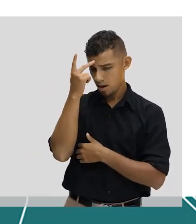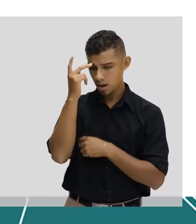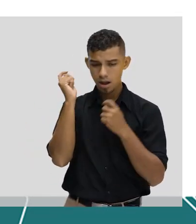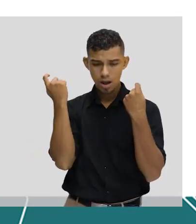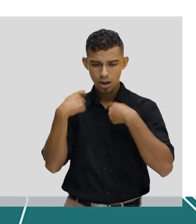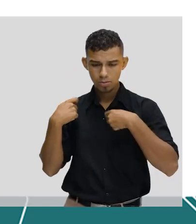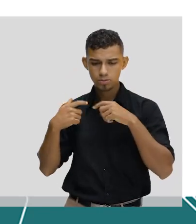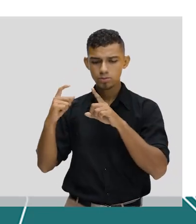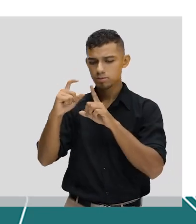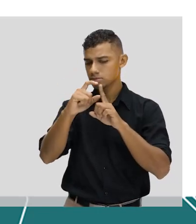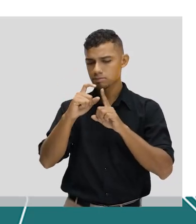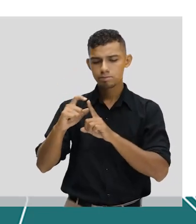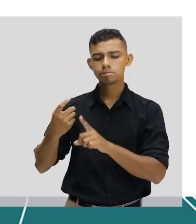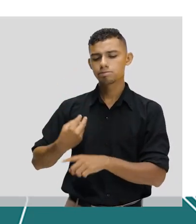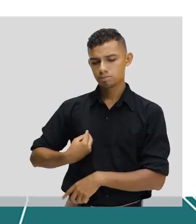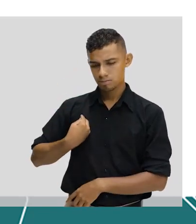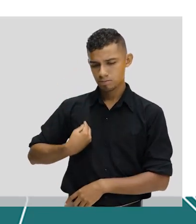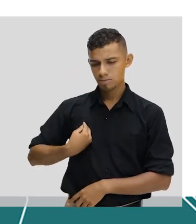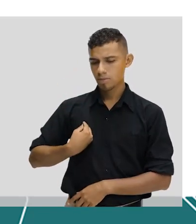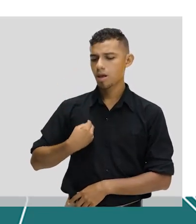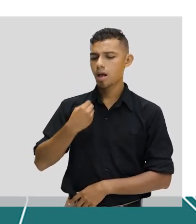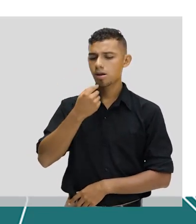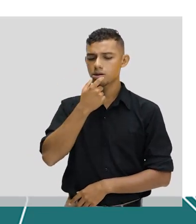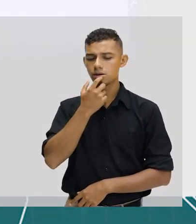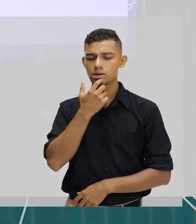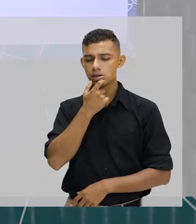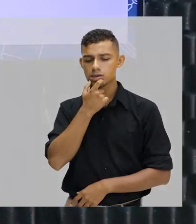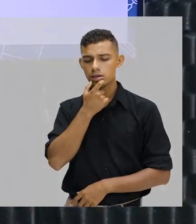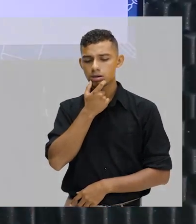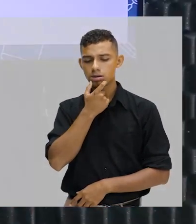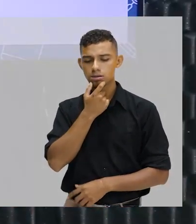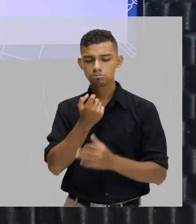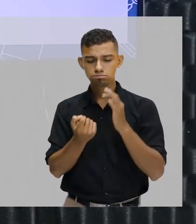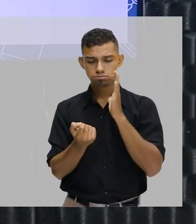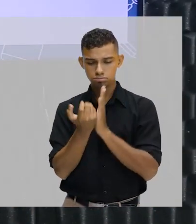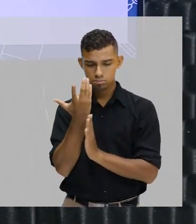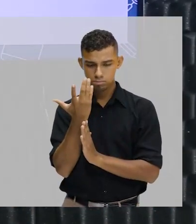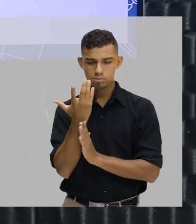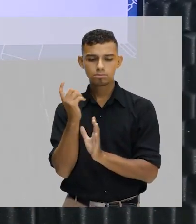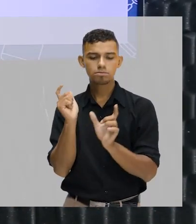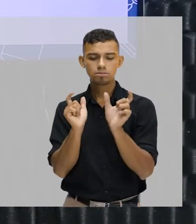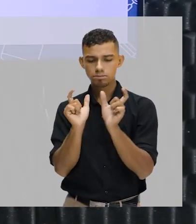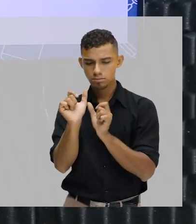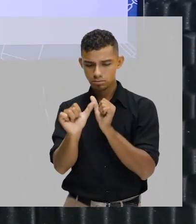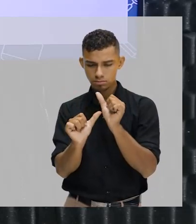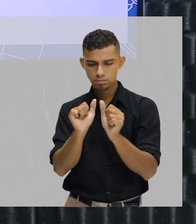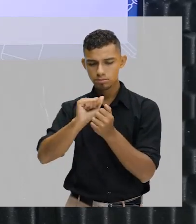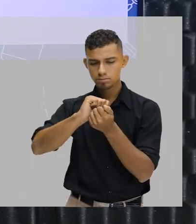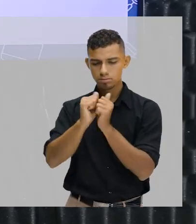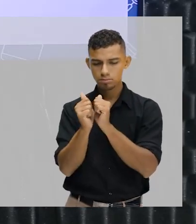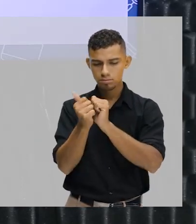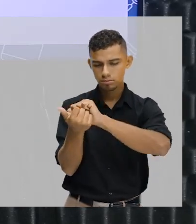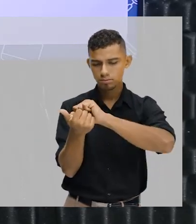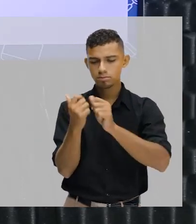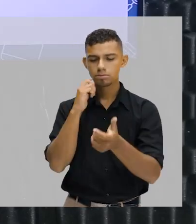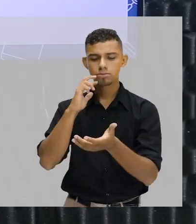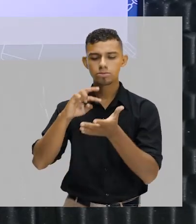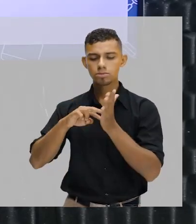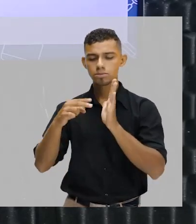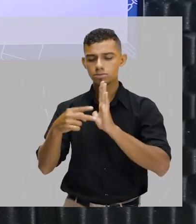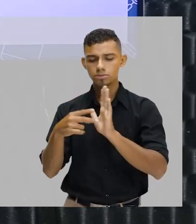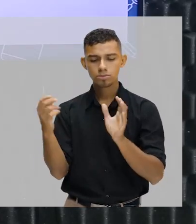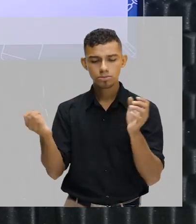palavras que já existem na língua inglesa e você faz criações, adequações de novos sentidos.